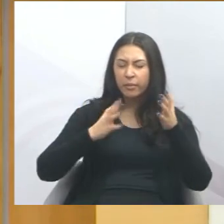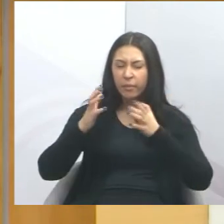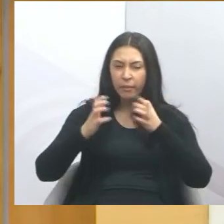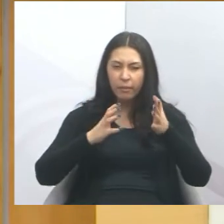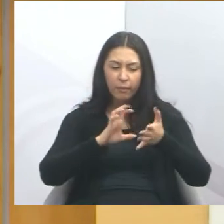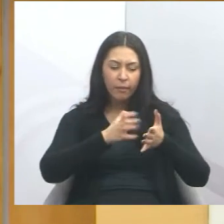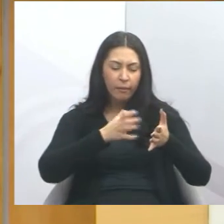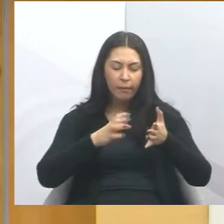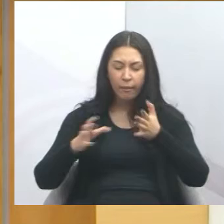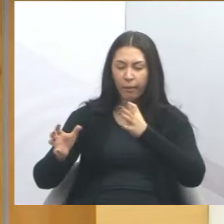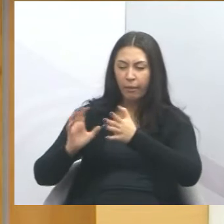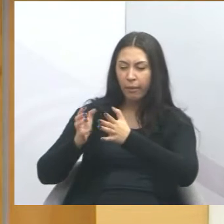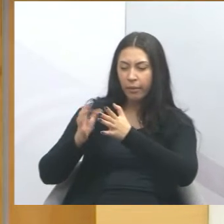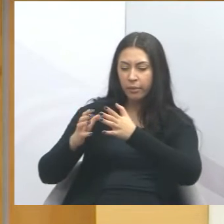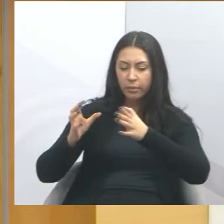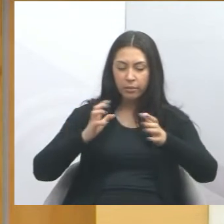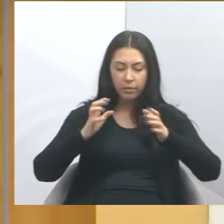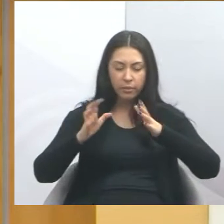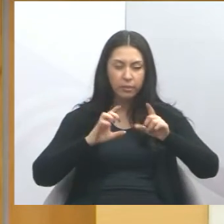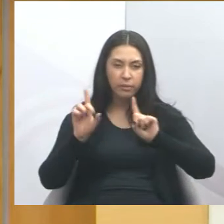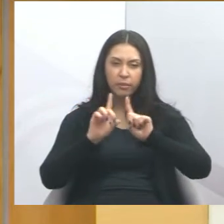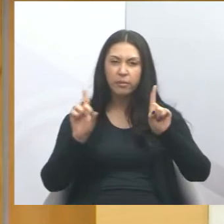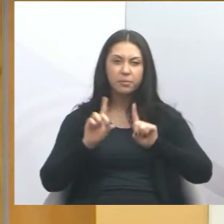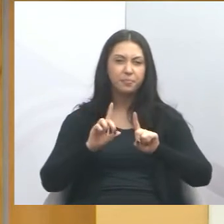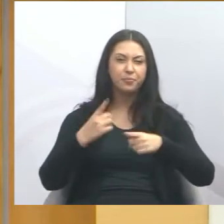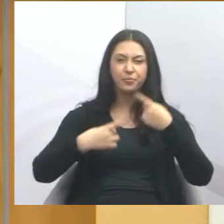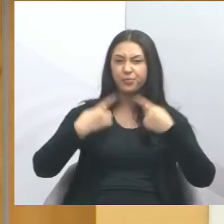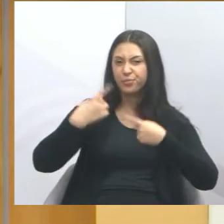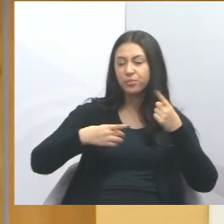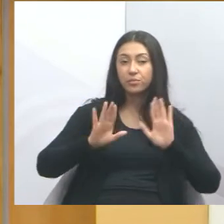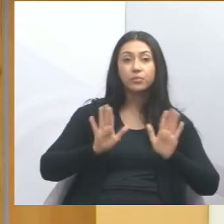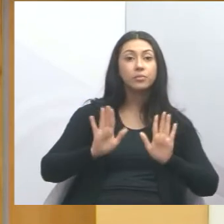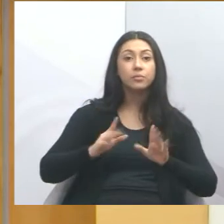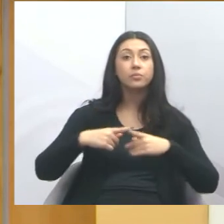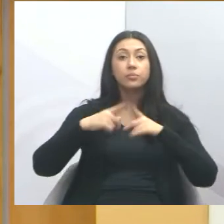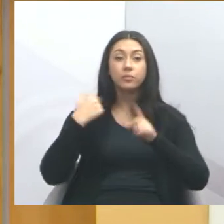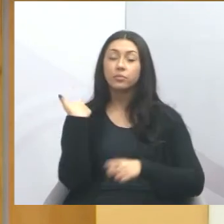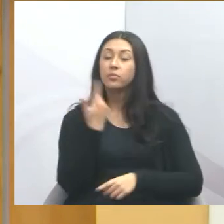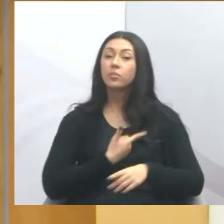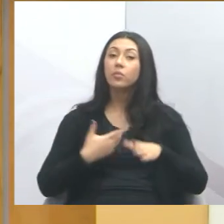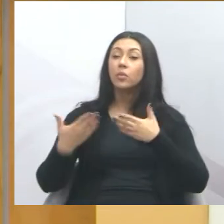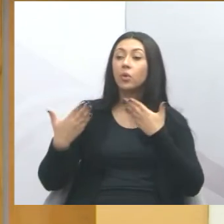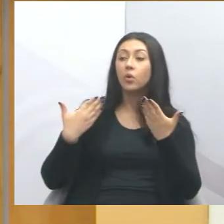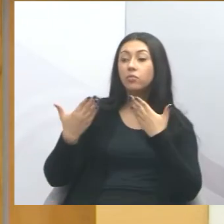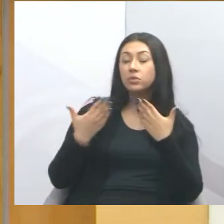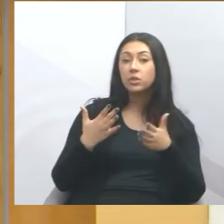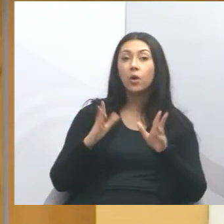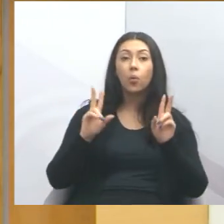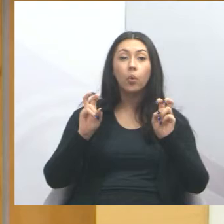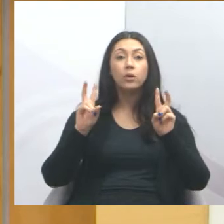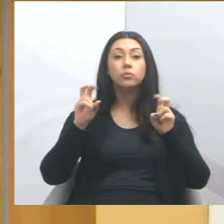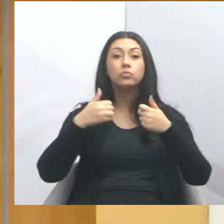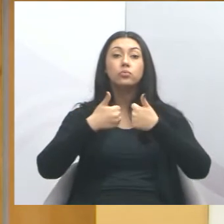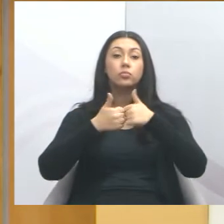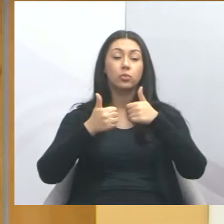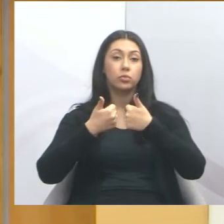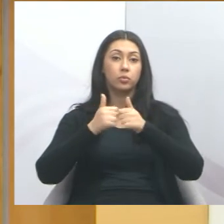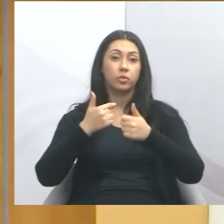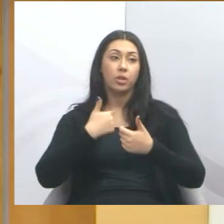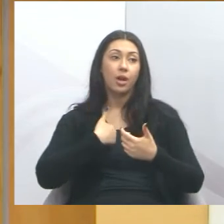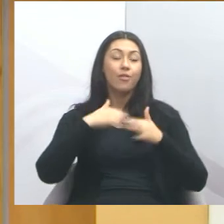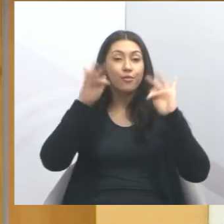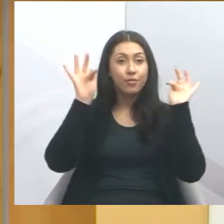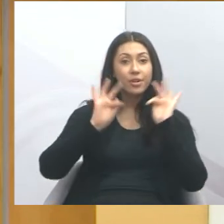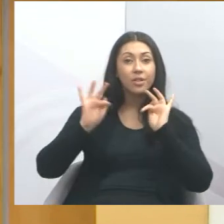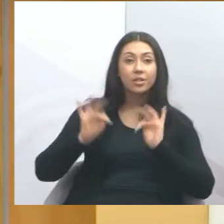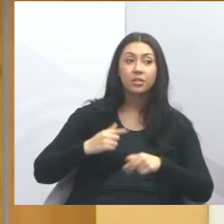partidária, não é para a gente aqui discutir política, mas é para a gente discutir o transporte público da cidade, e aí eu fico muito